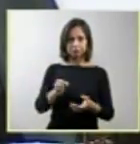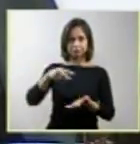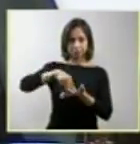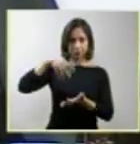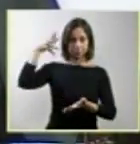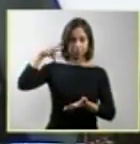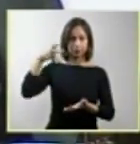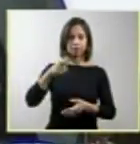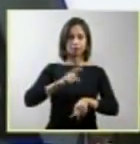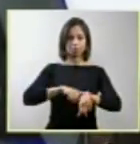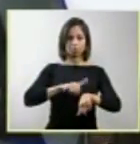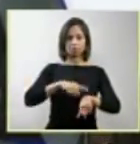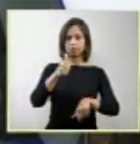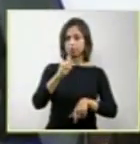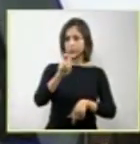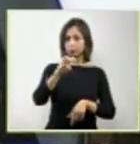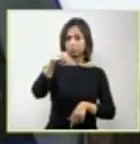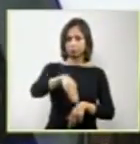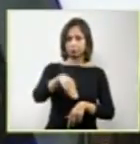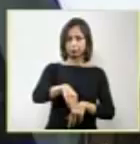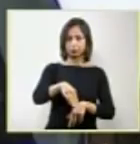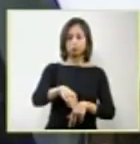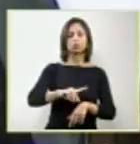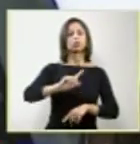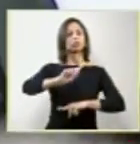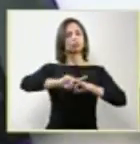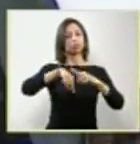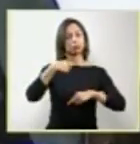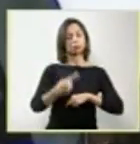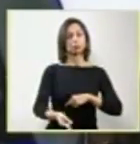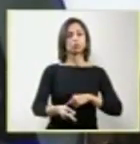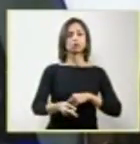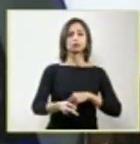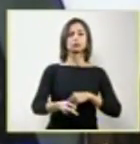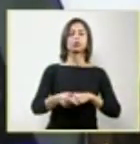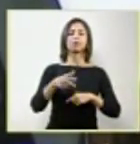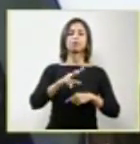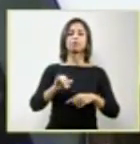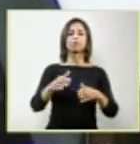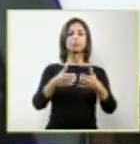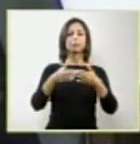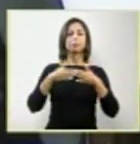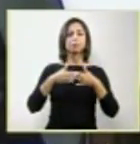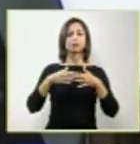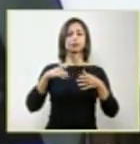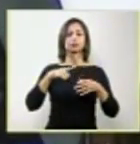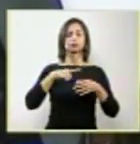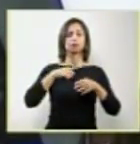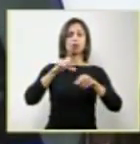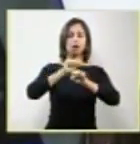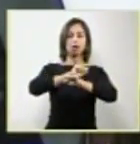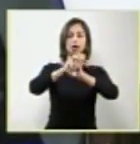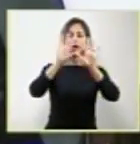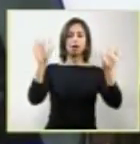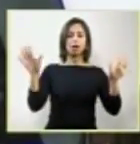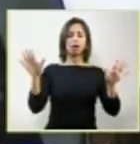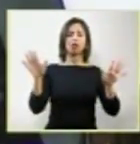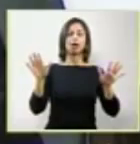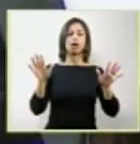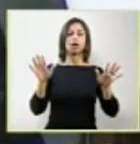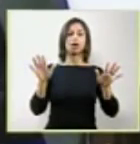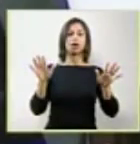seguindo-se posteriormente a pedidos de esclarecimento, quer